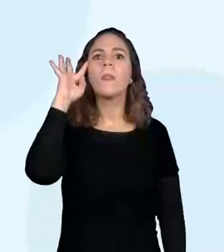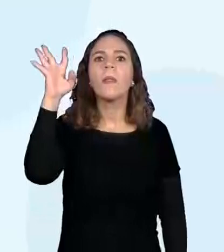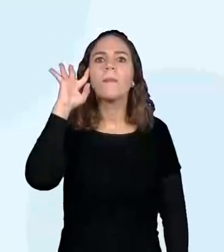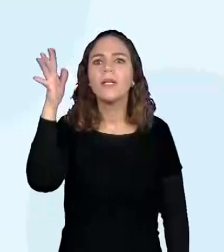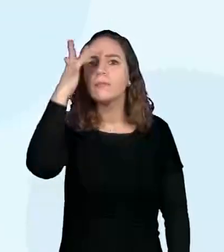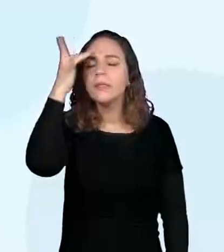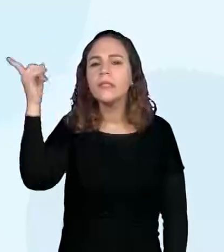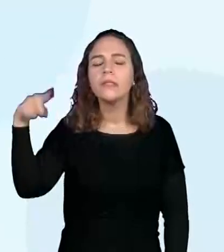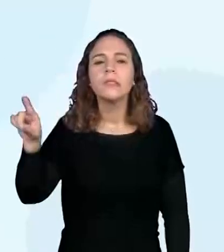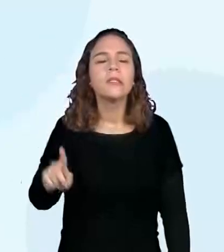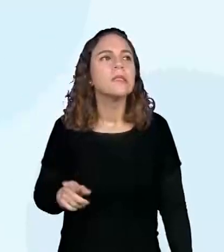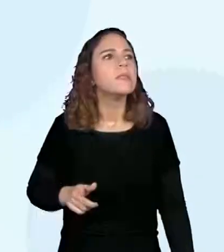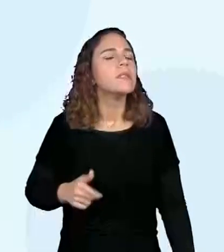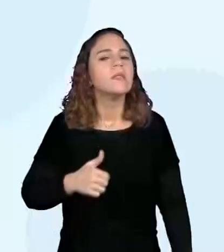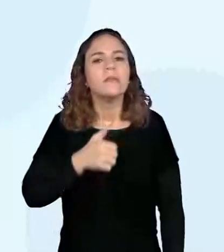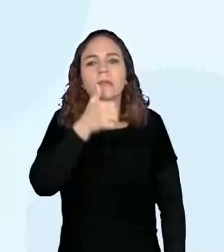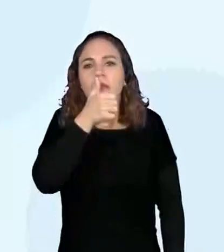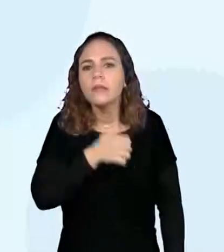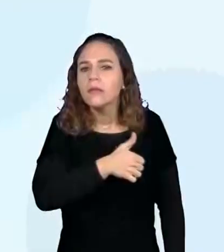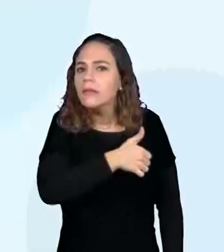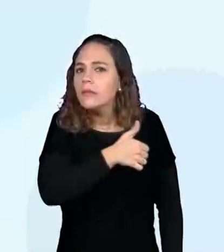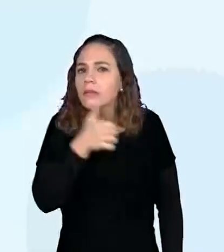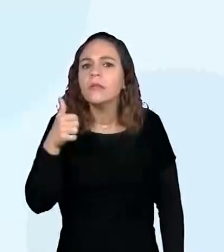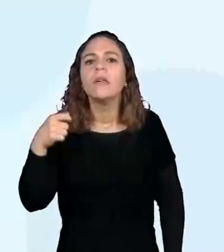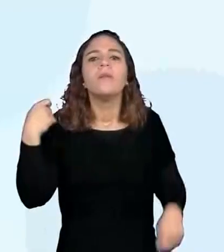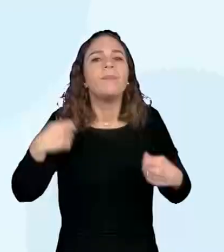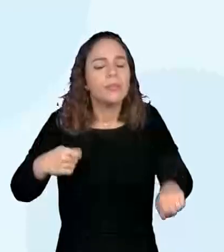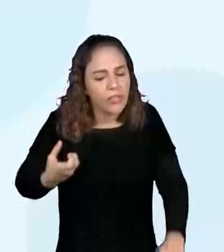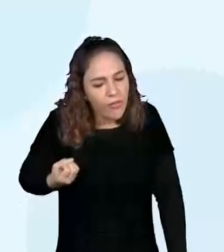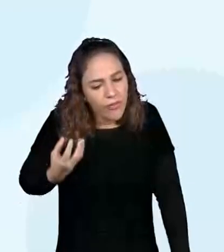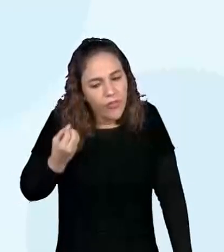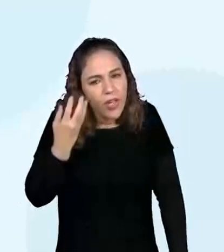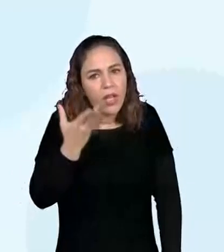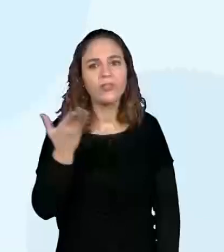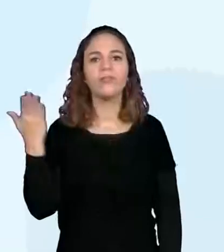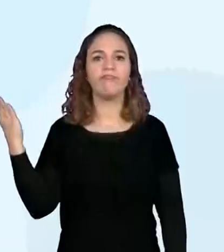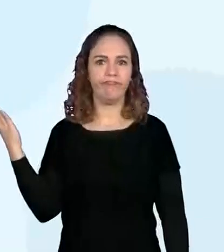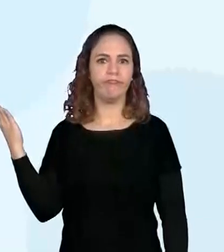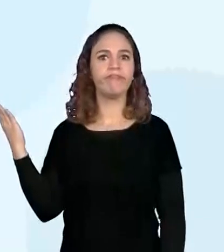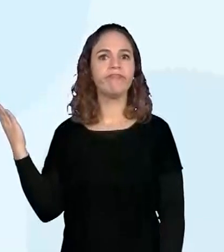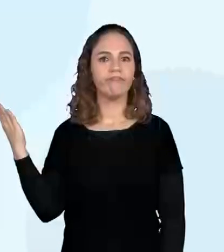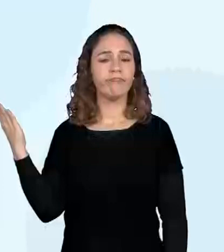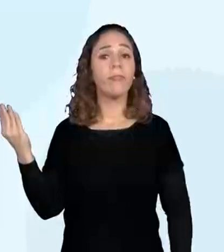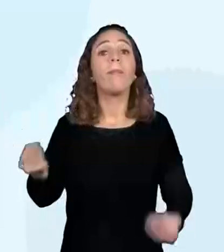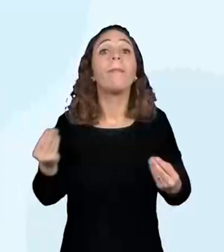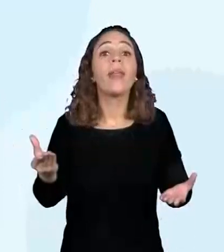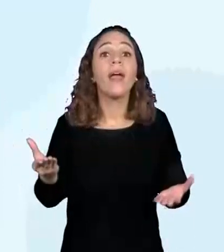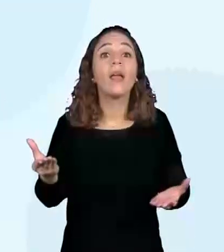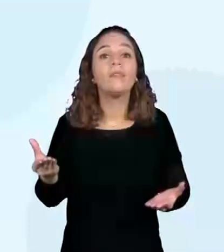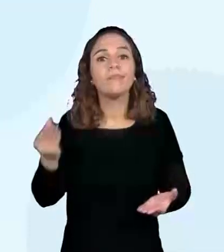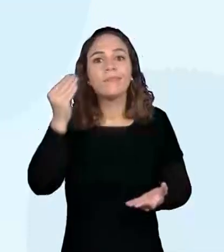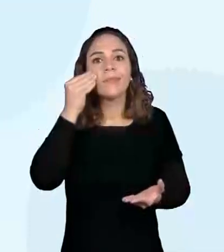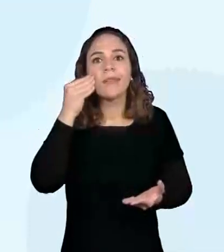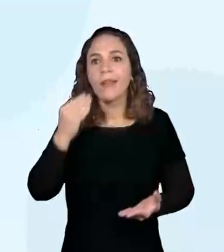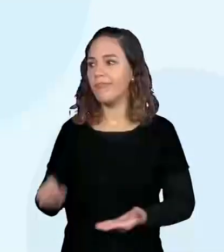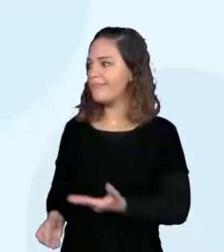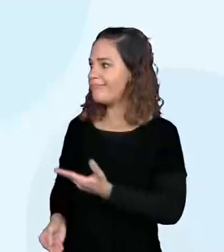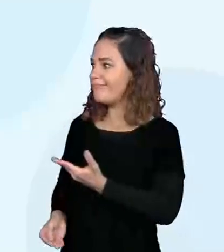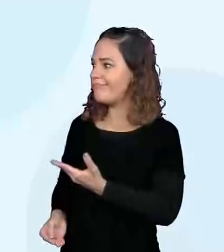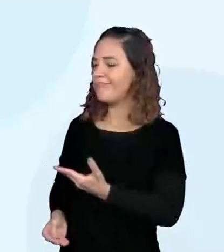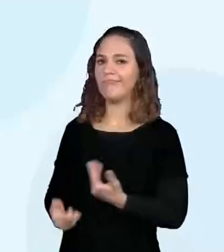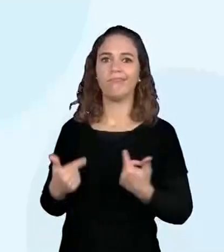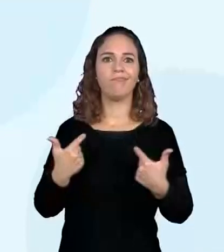pessoas tinham de acabar viajando dessa forma. Em busca de emprego.